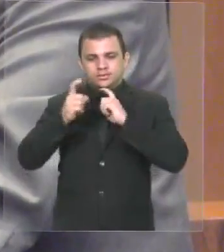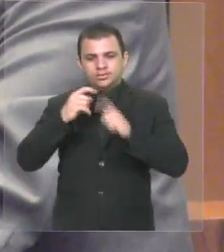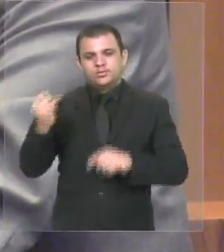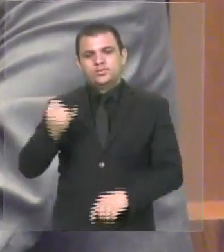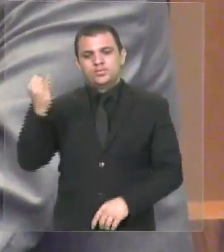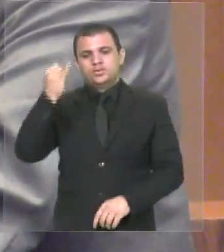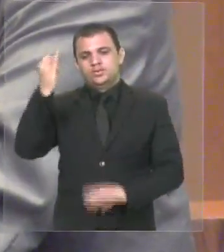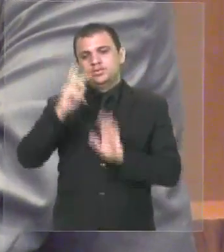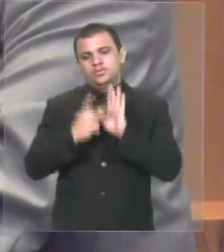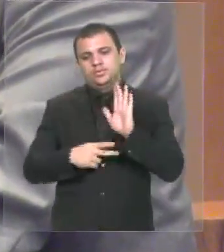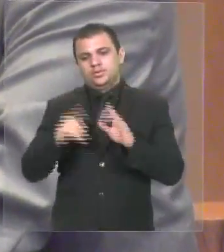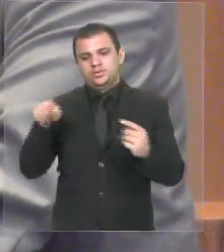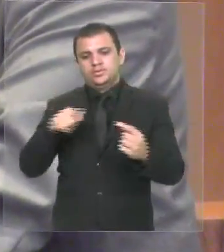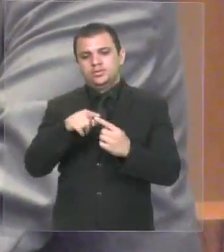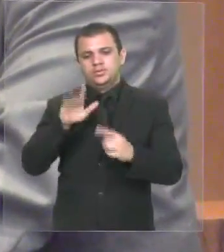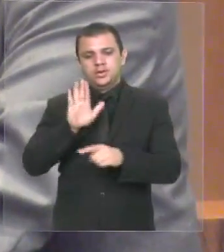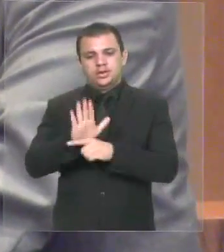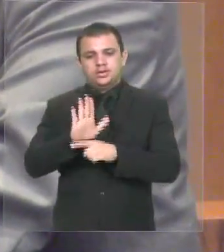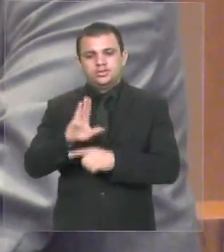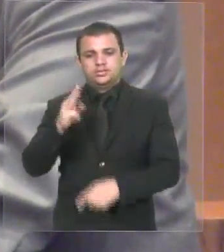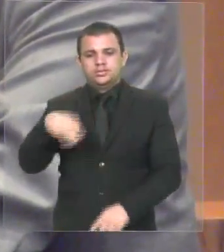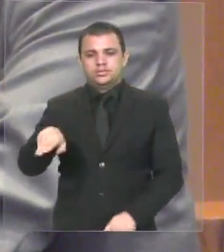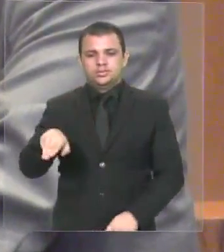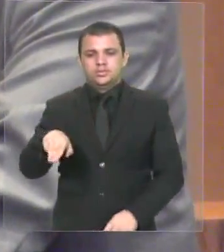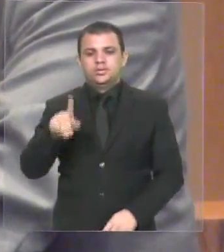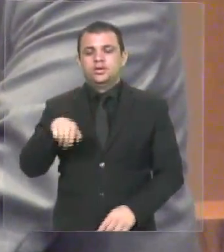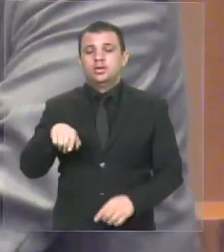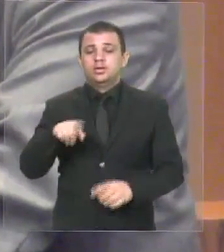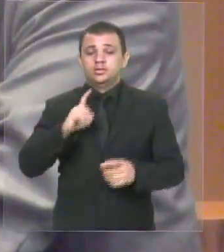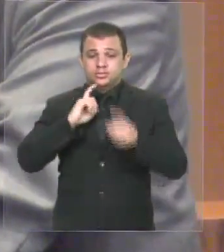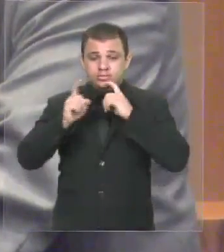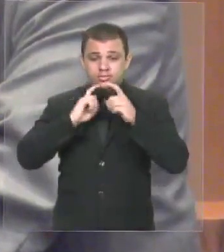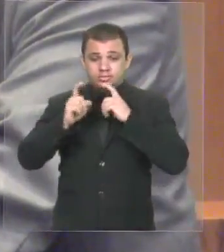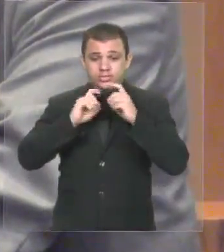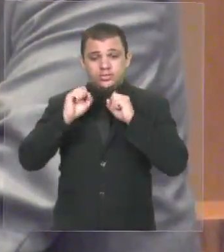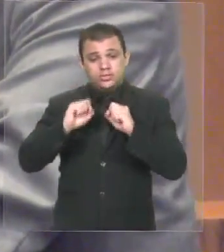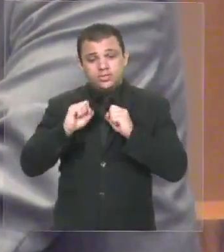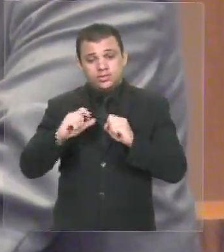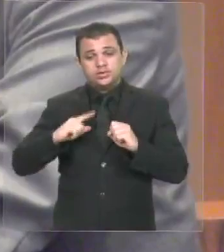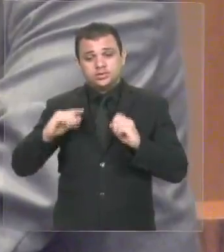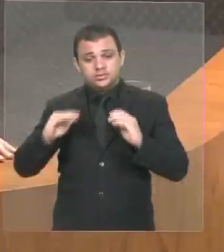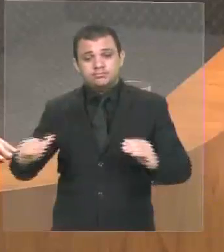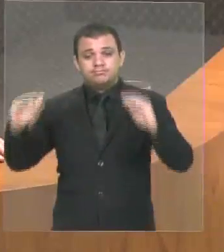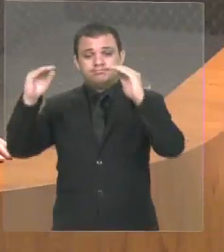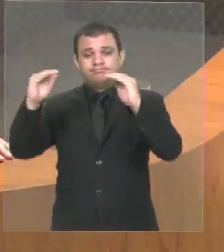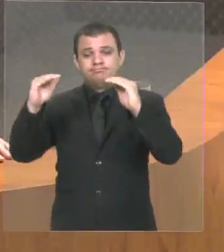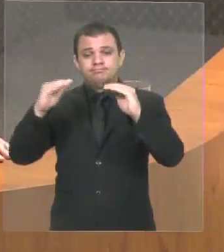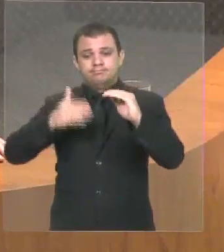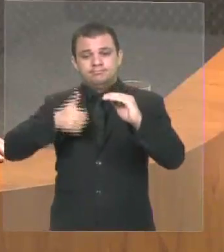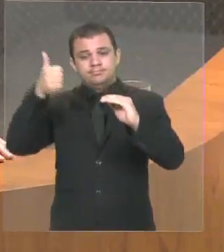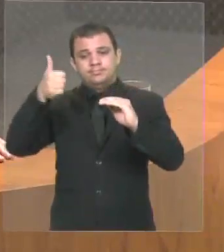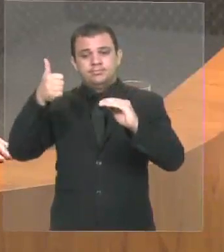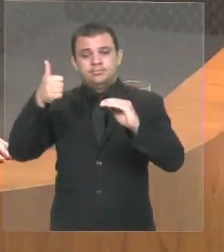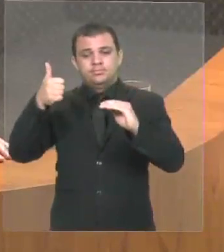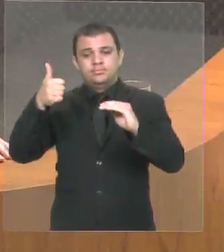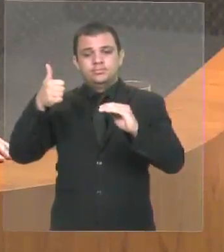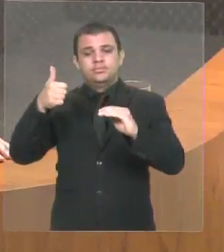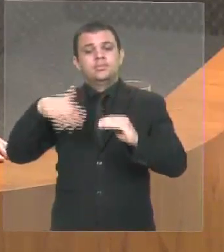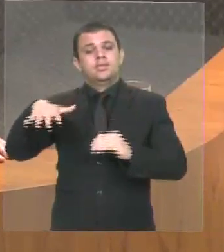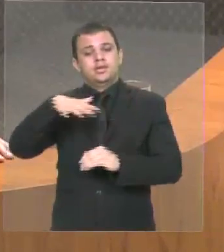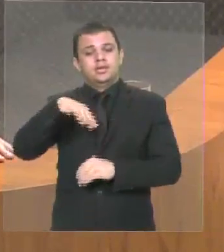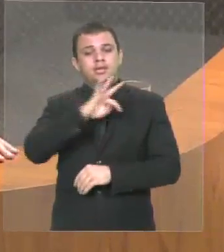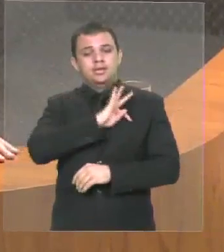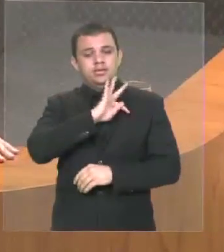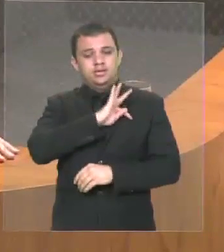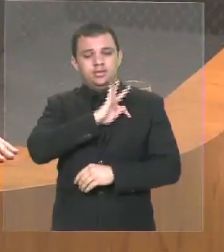projeto para o Maranhão. Uma discussão que poderia ser feita em nível elevado, em nível técnico, e